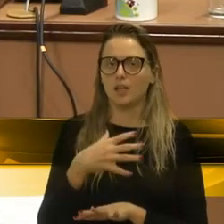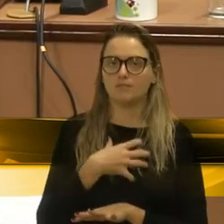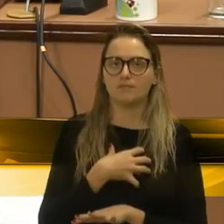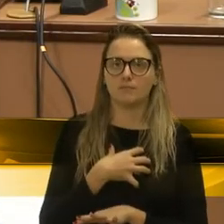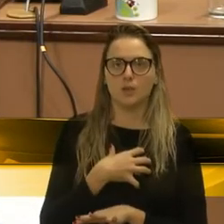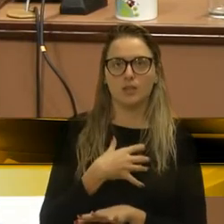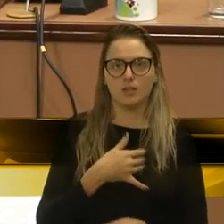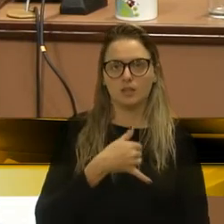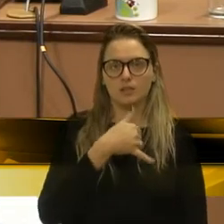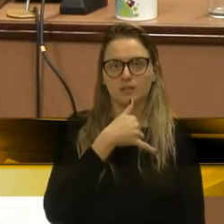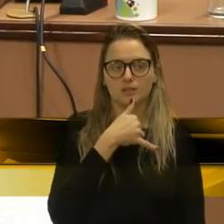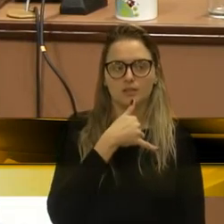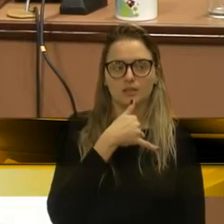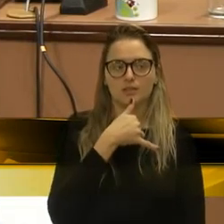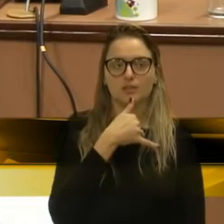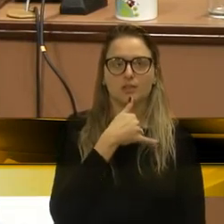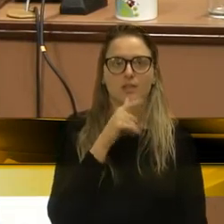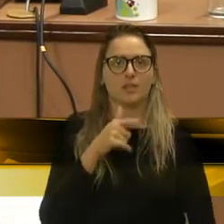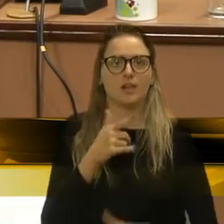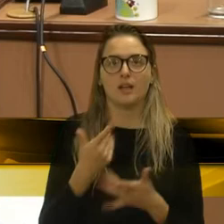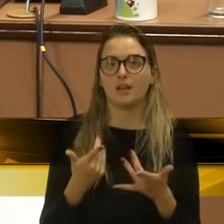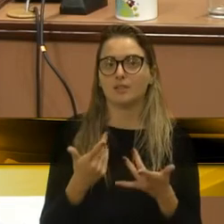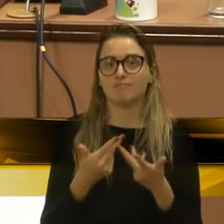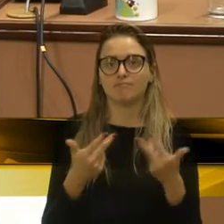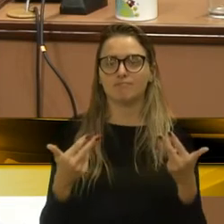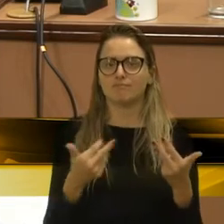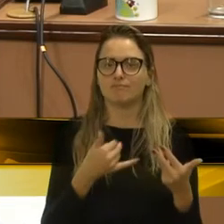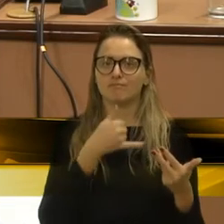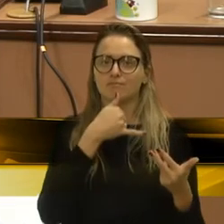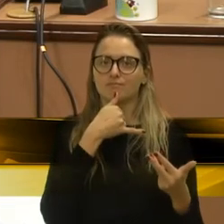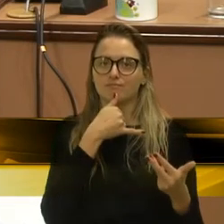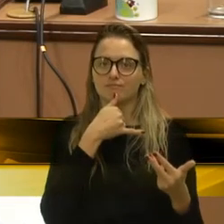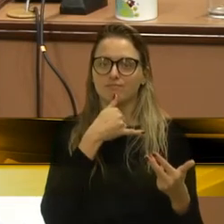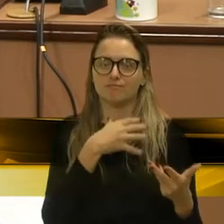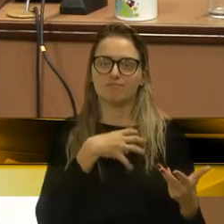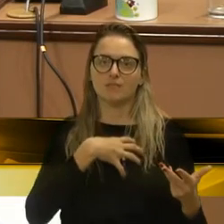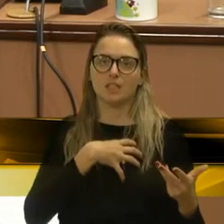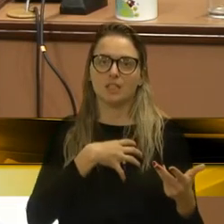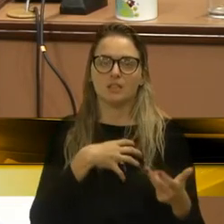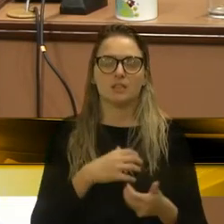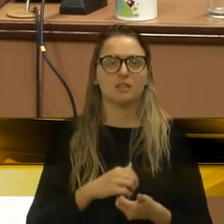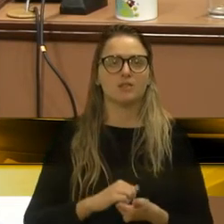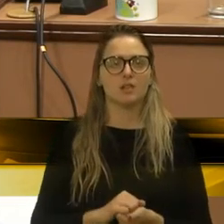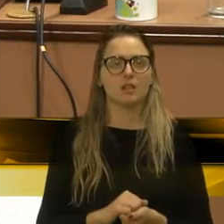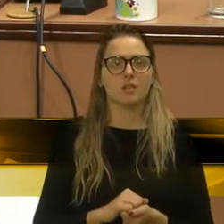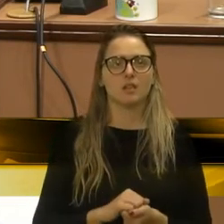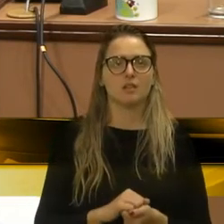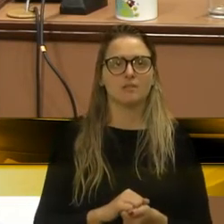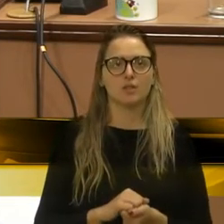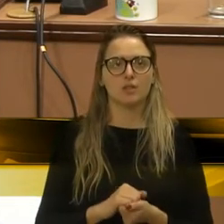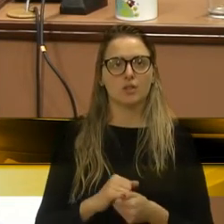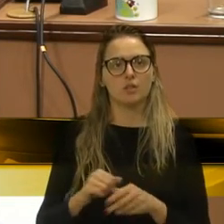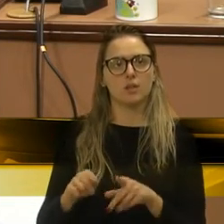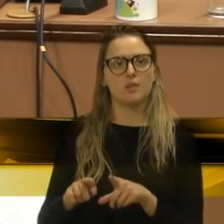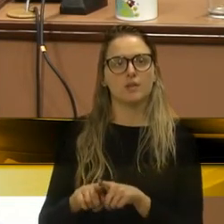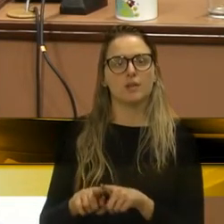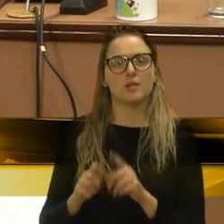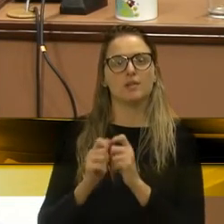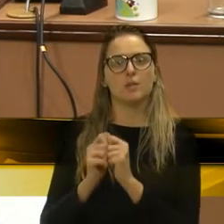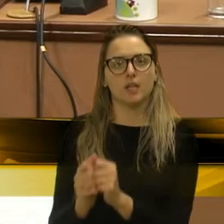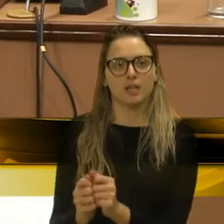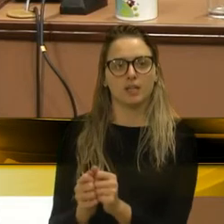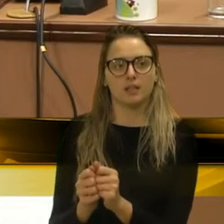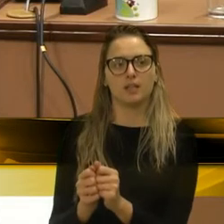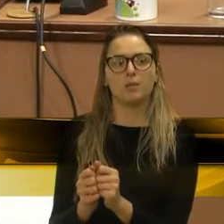É uma mistura aí de revolta com tristeza. é a situação da antiga Estação Férrea do Desvio Risso.